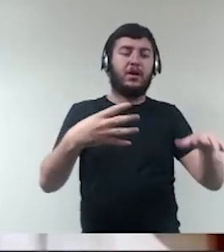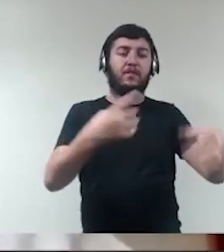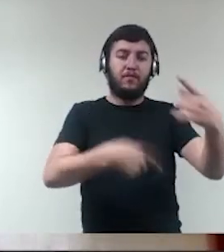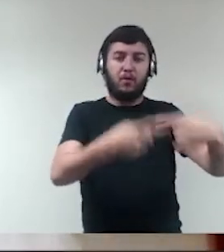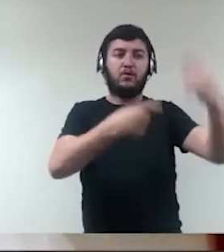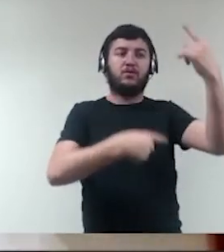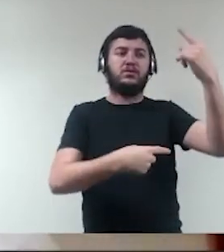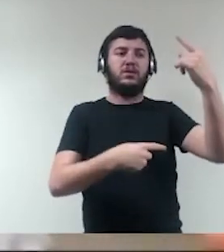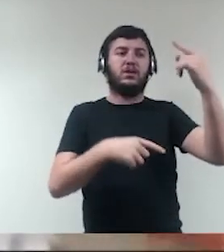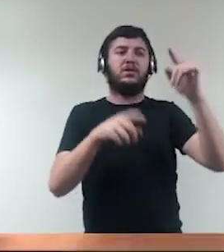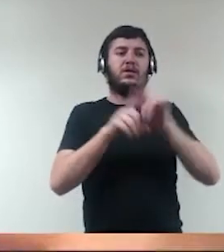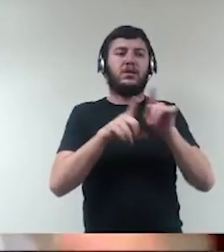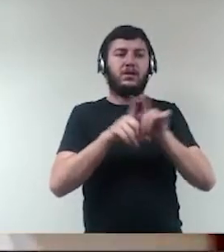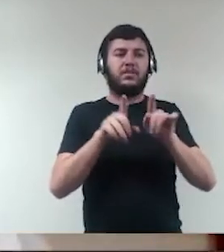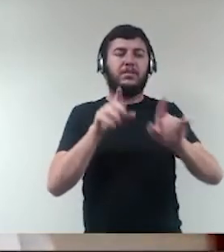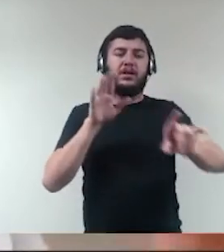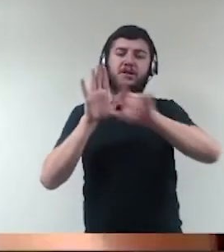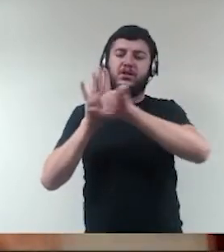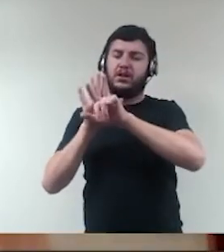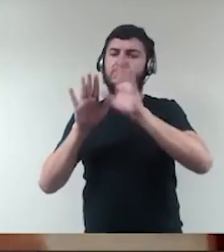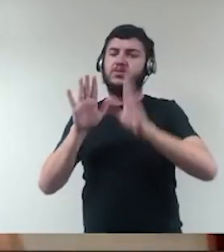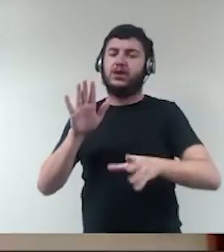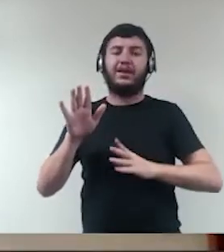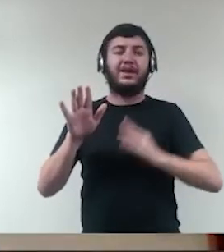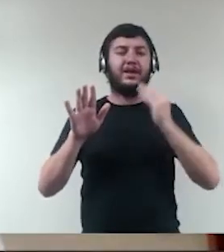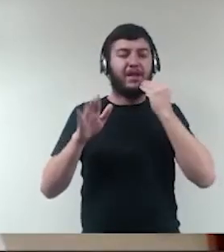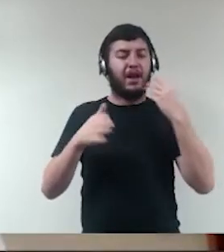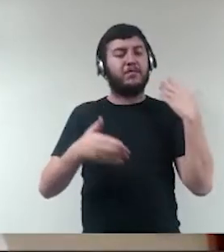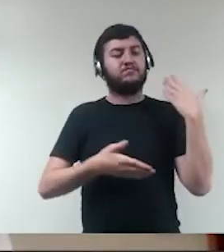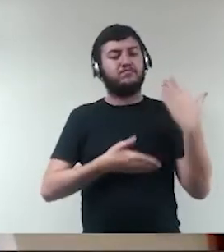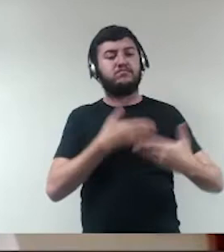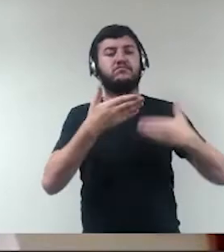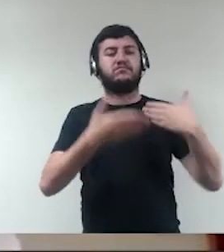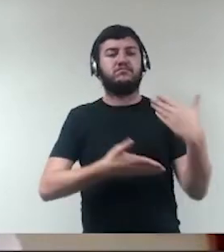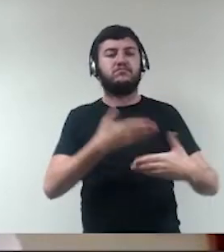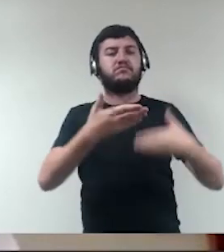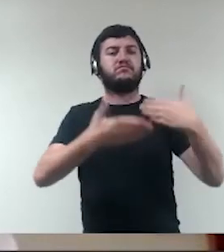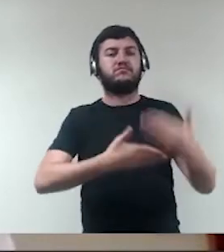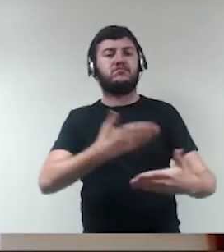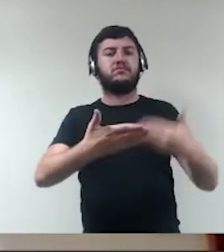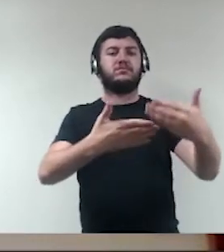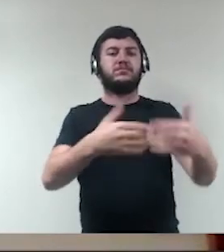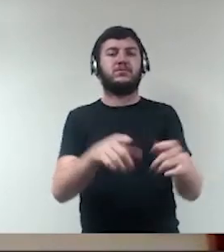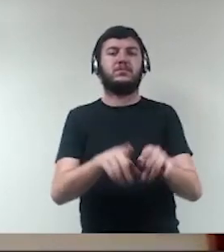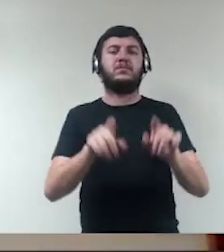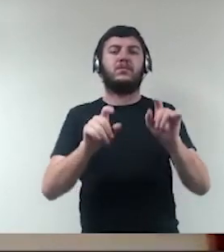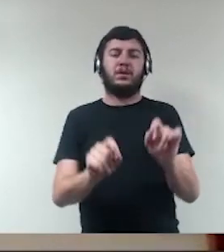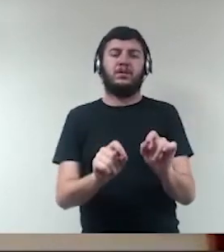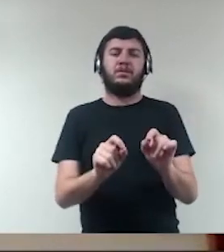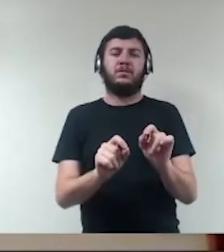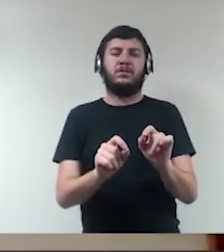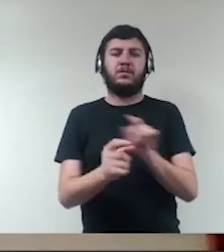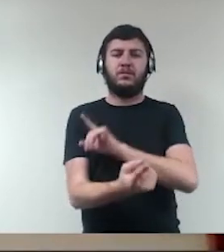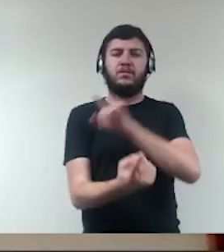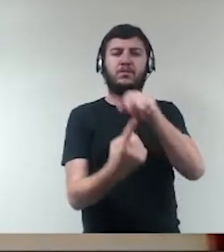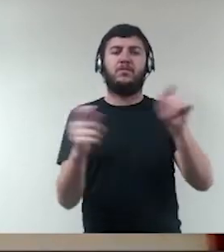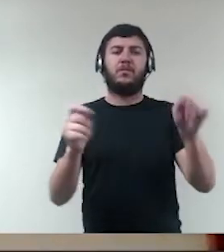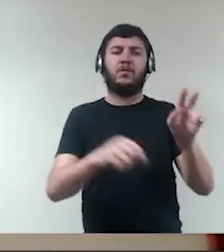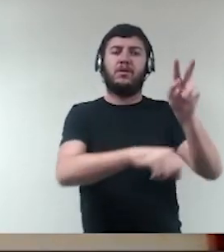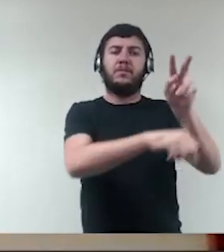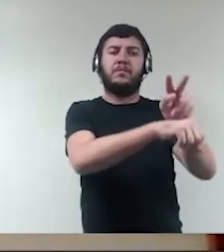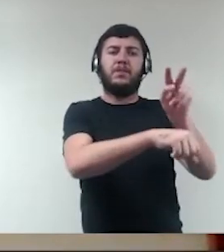de tentar chegar no meio do caminho onde pudesse sim preservar